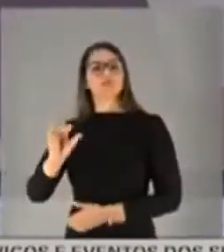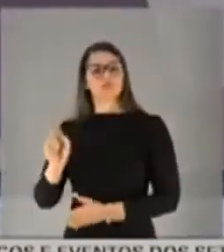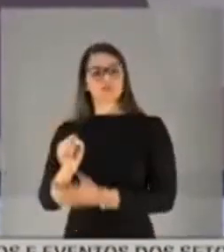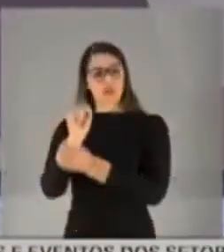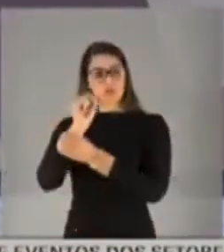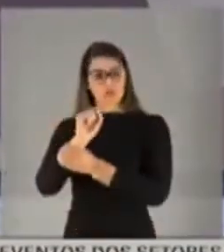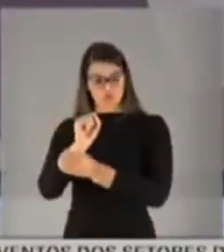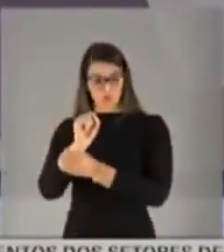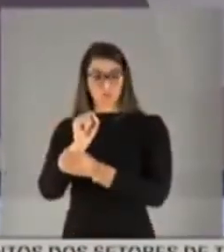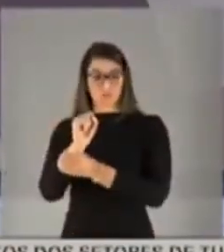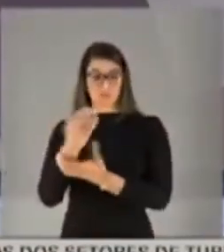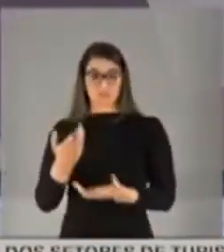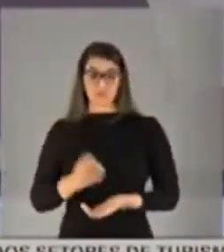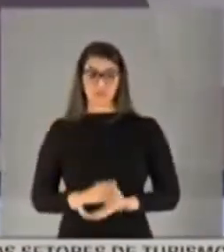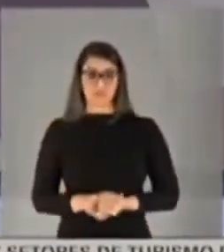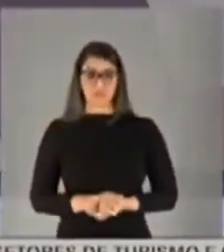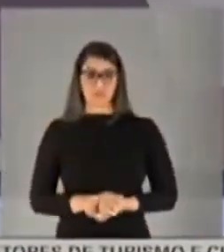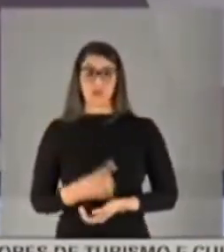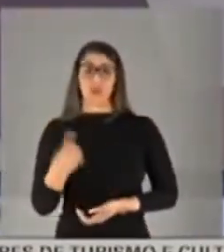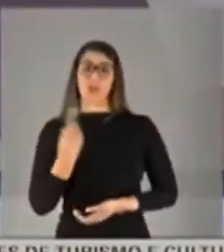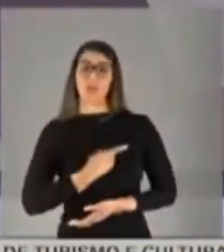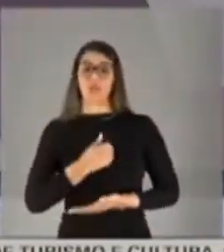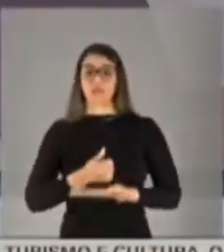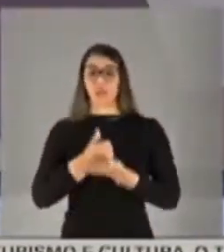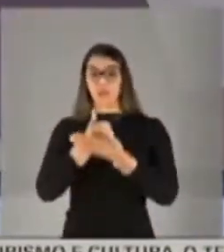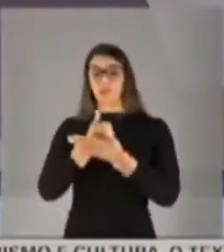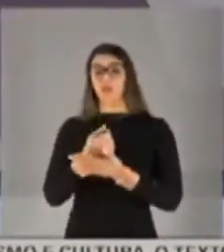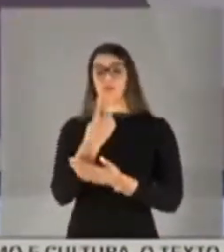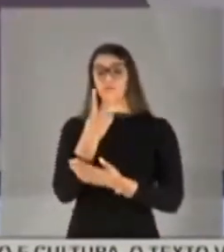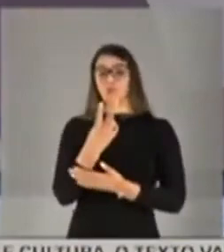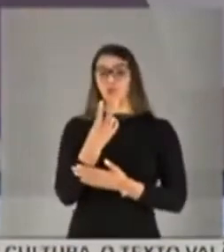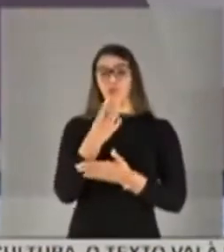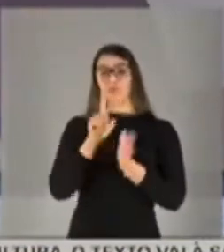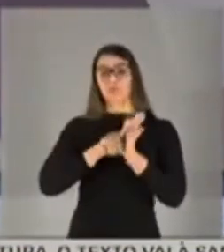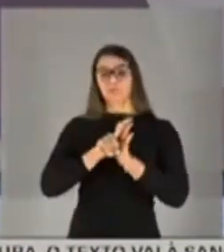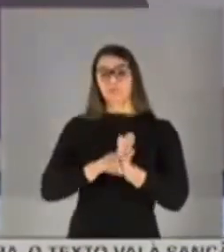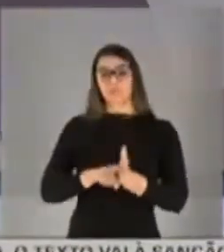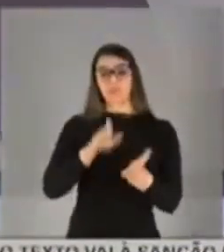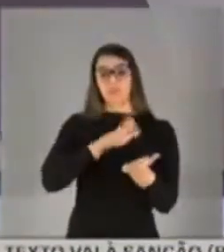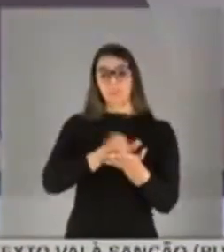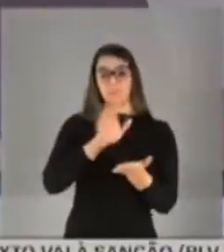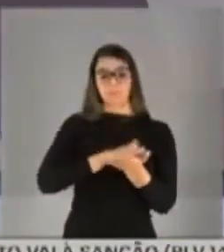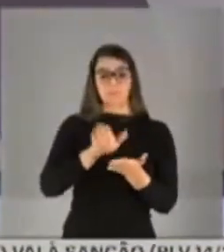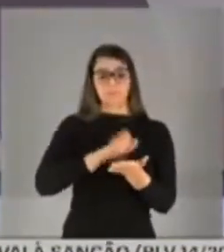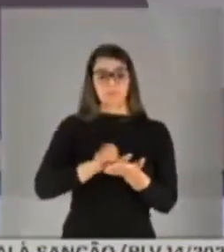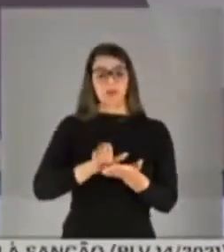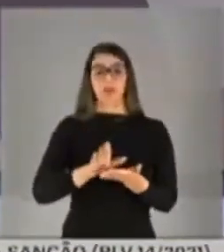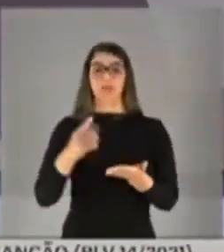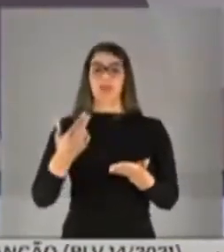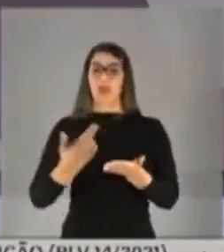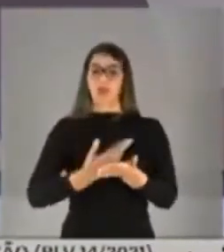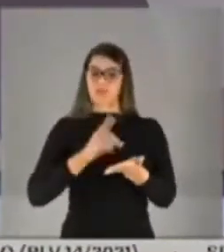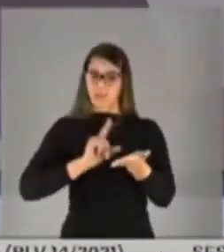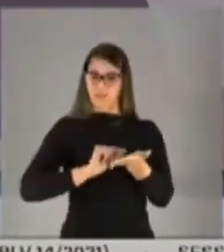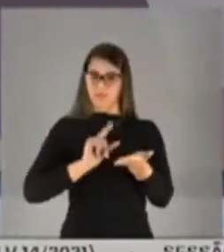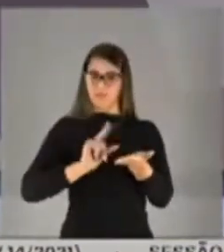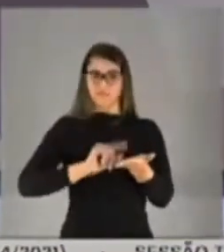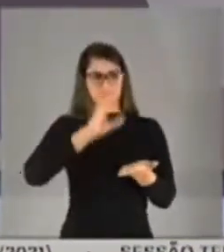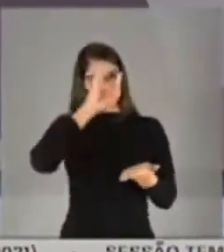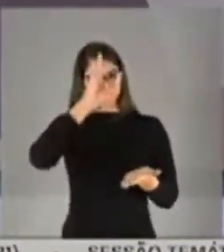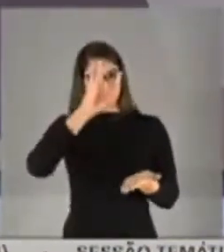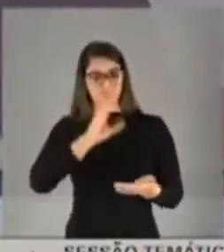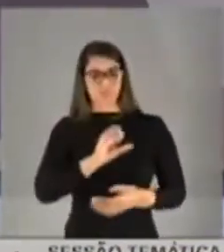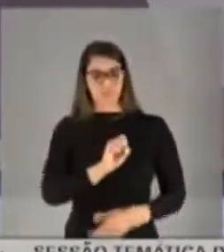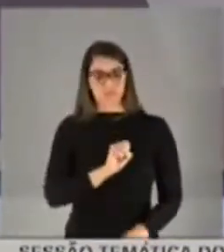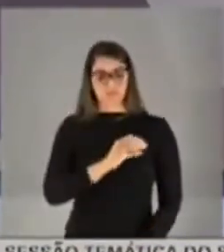segurança sobre essa análise. E a gente se apoiou em dois estudos publicados nas duas das mais prestigiosas revistas científicas do mundo, a